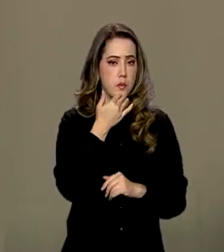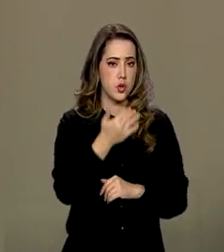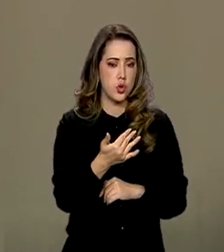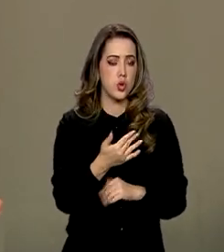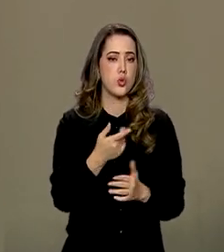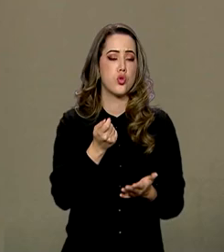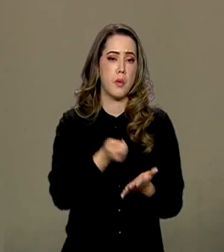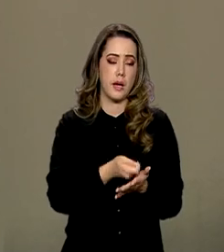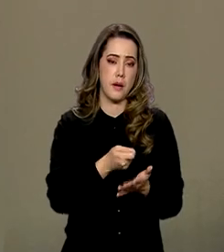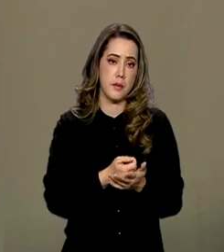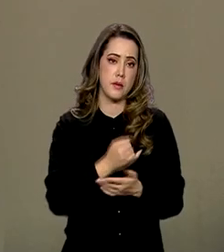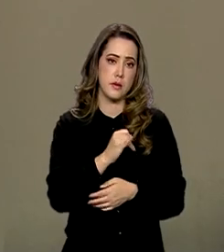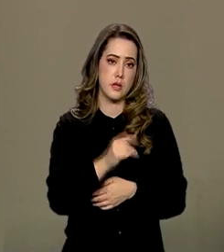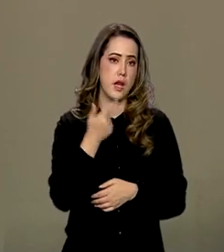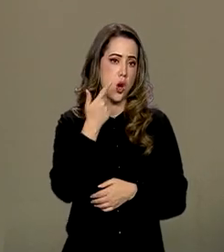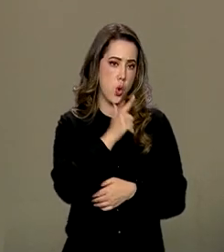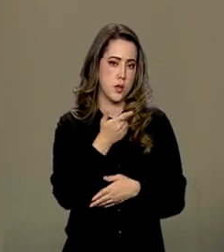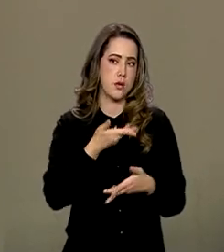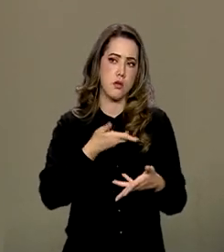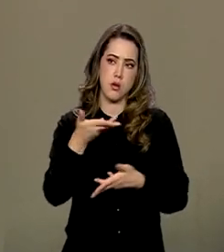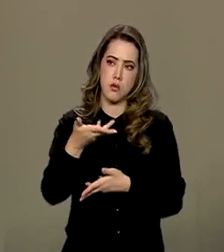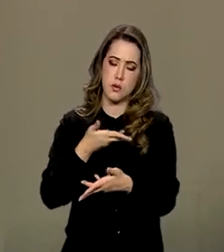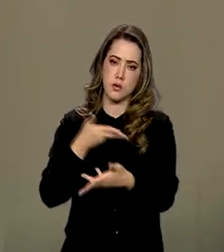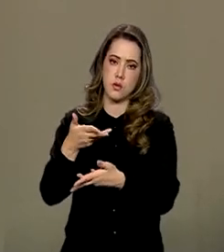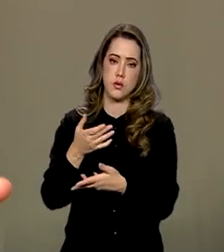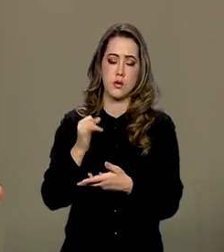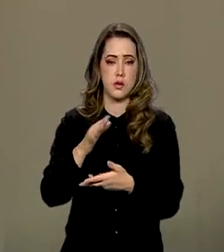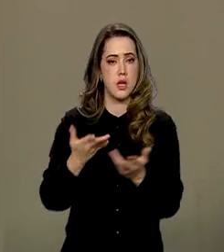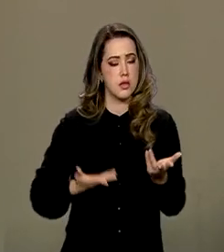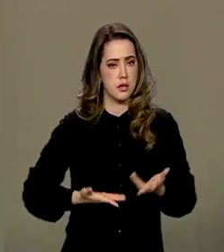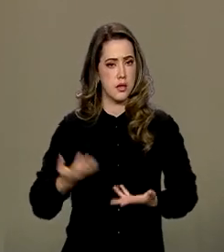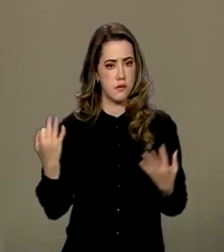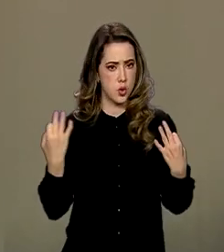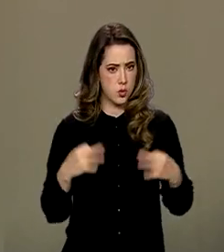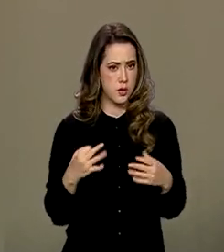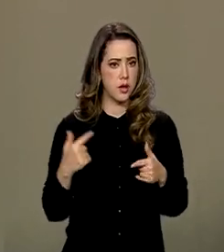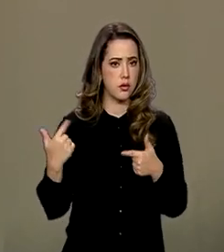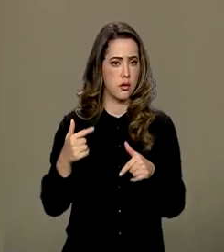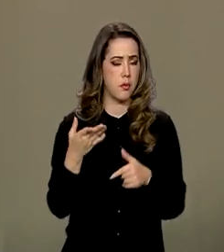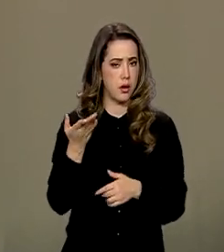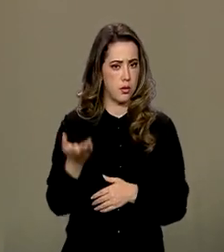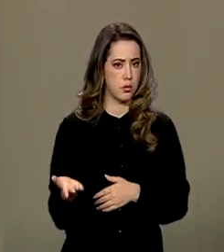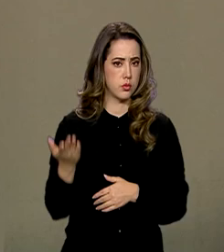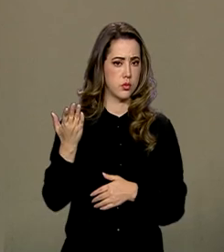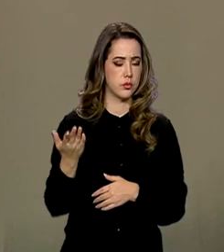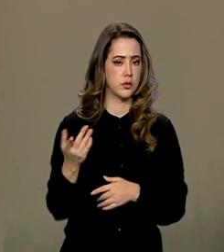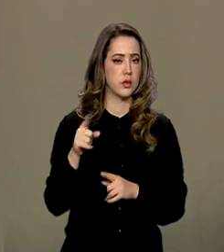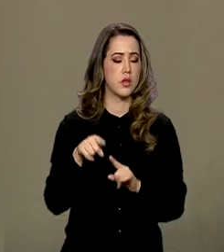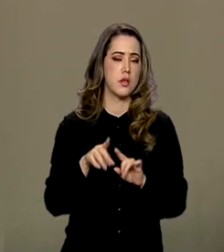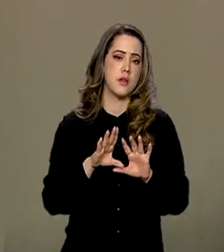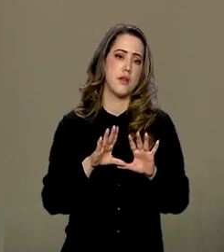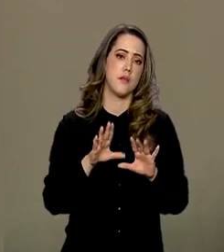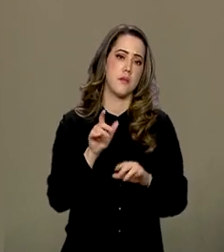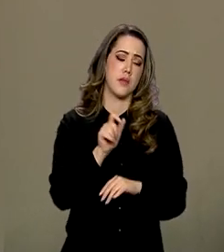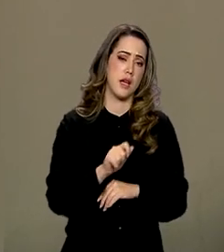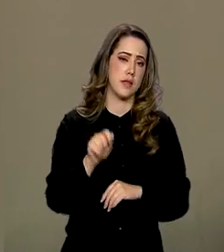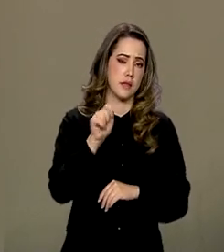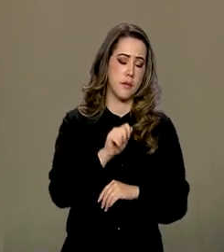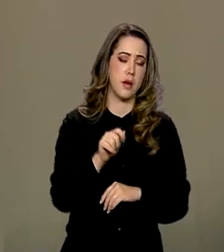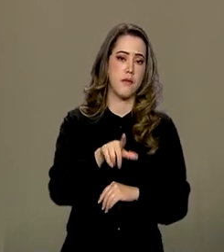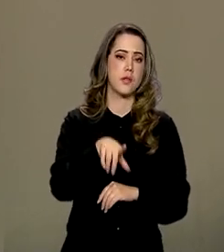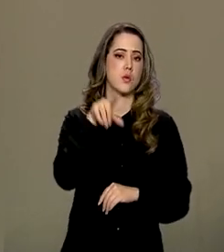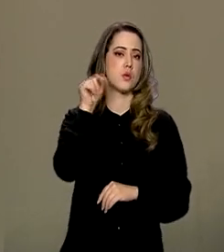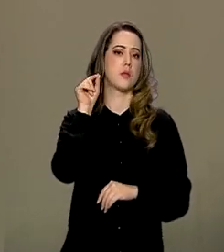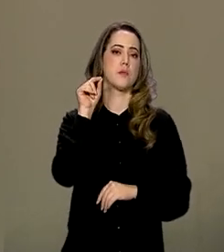negocial se ele fez uma negociação, se ele prestou um serviço àquela categoria e aí a Assembleia que vai tomar a